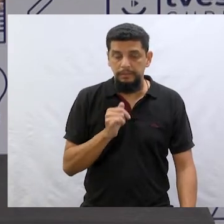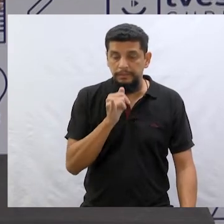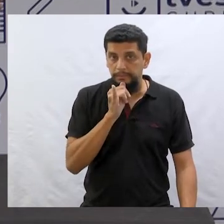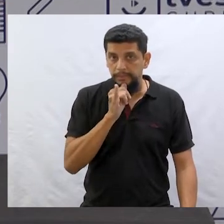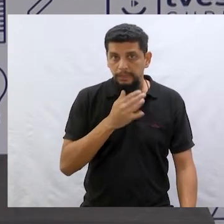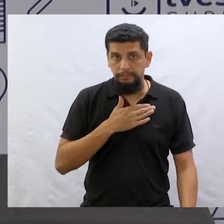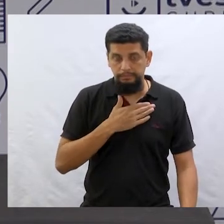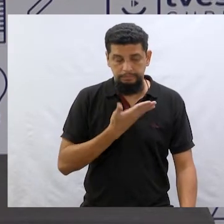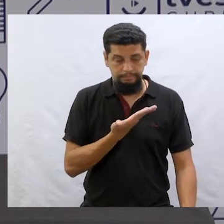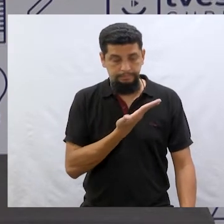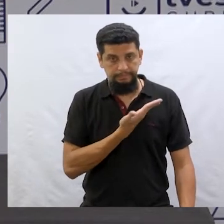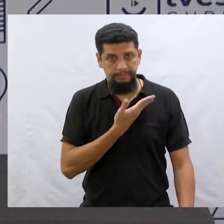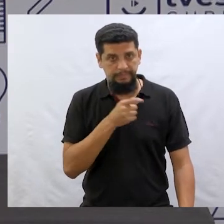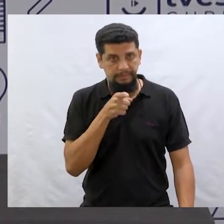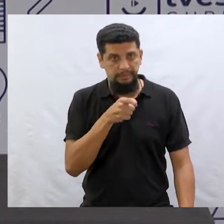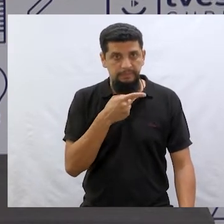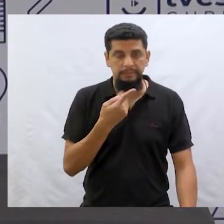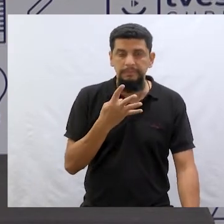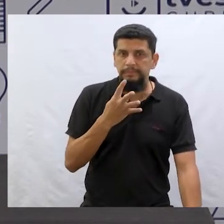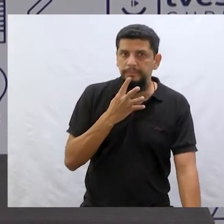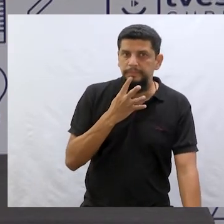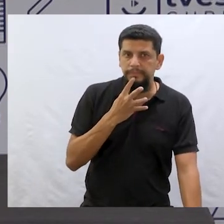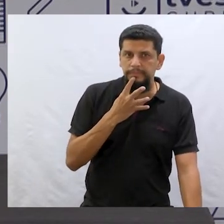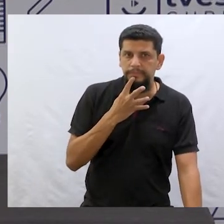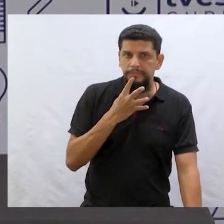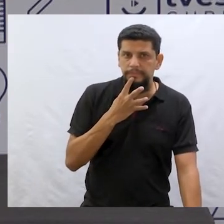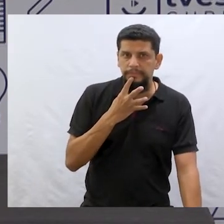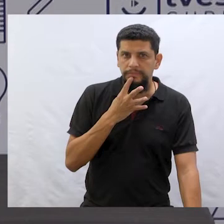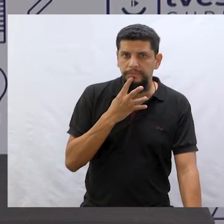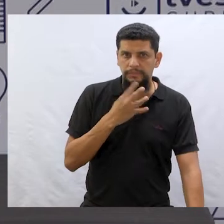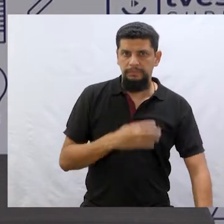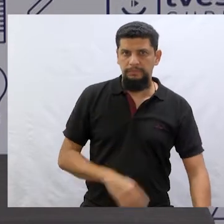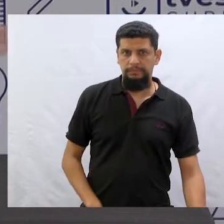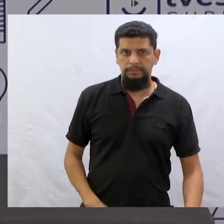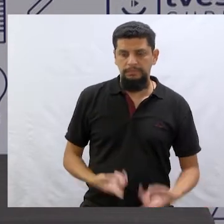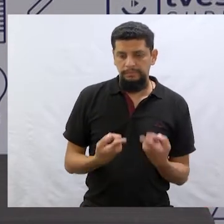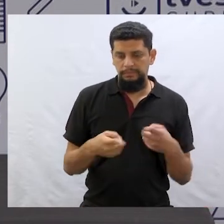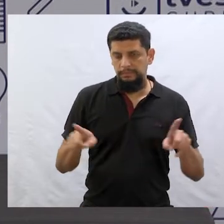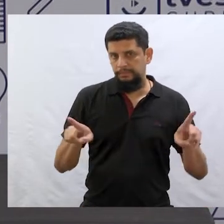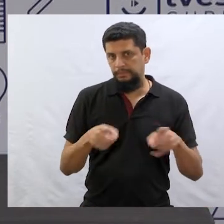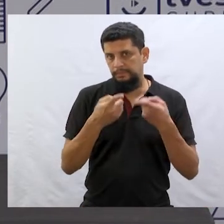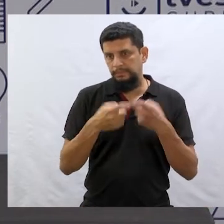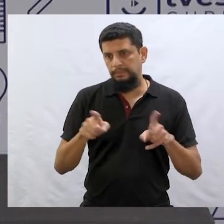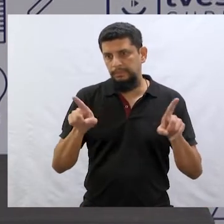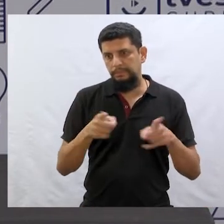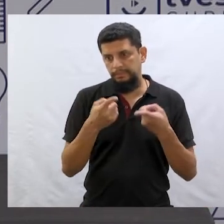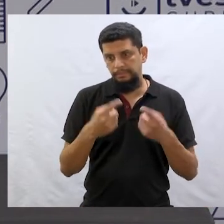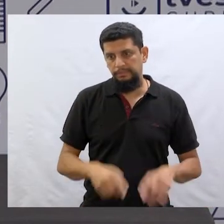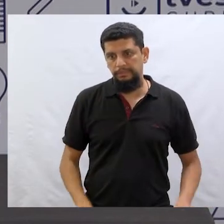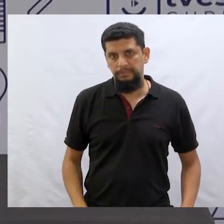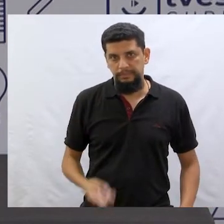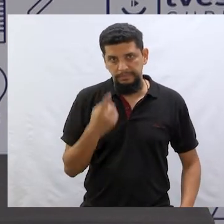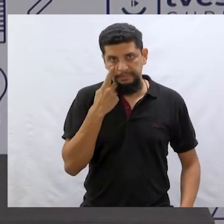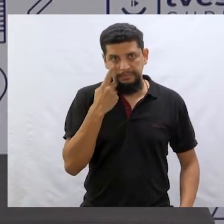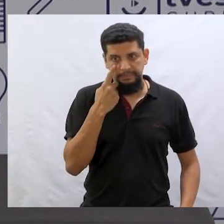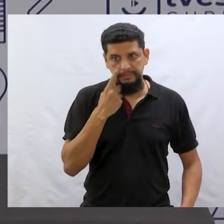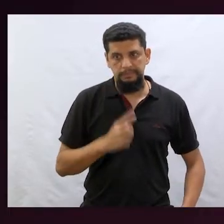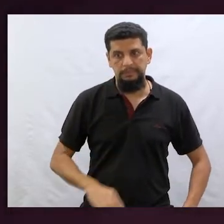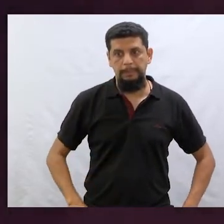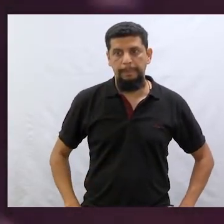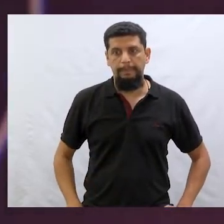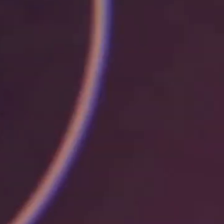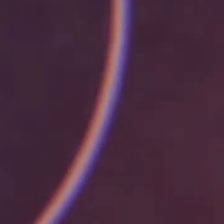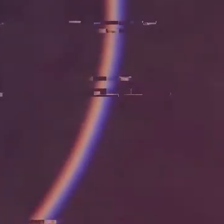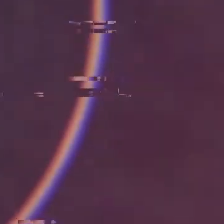amigos. E vamos ver se você se reconhece em alguma dessas letras cantadas erradas. Veja lá.